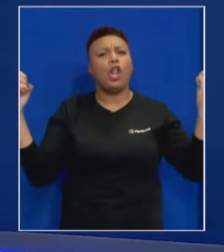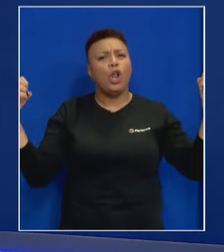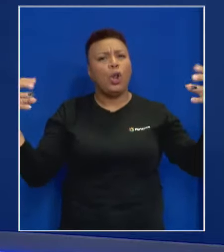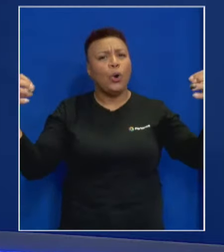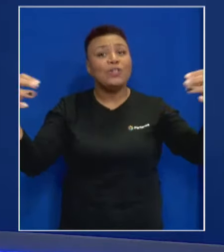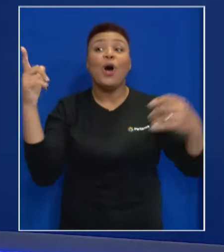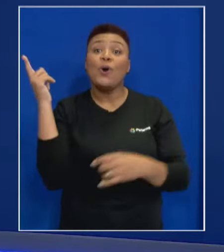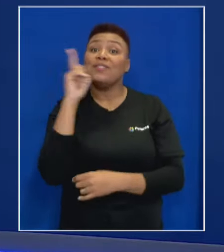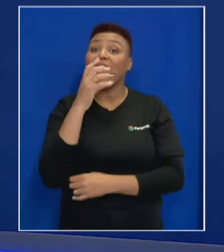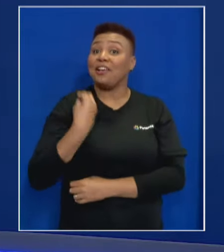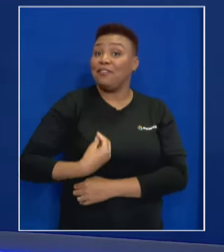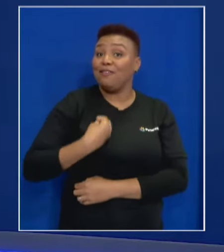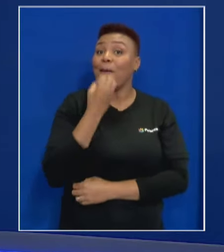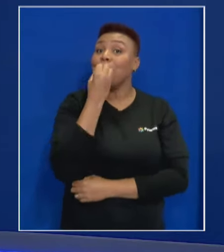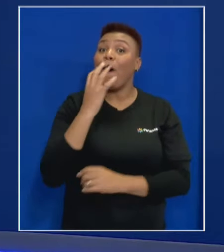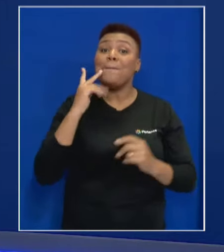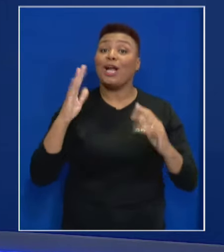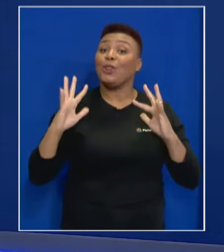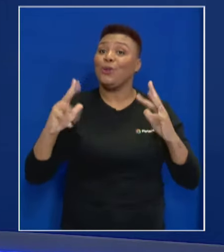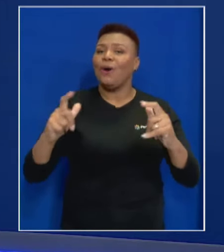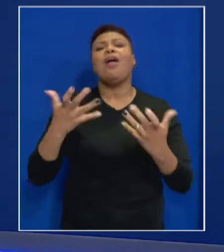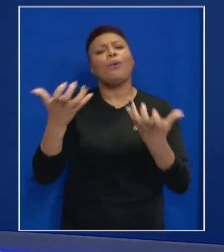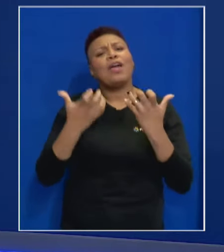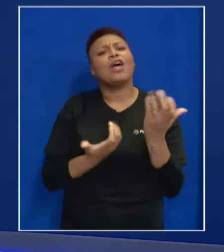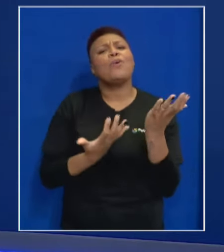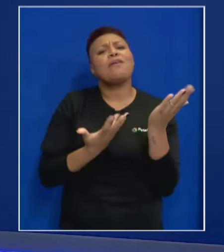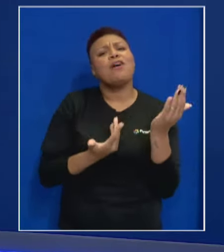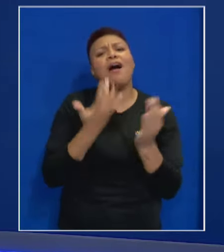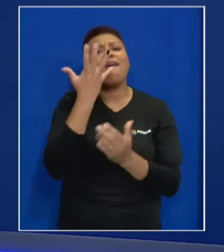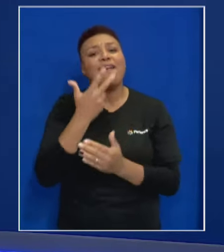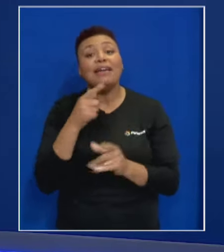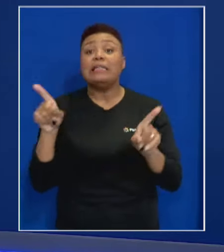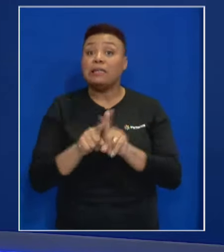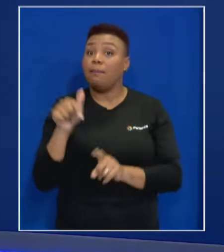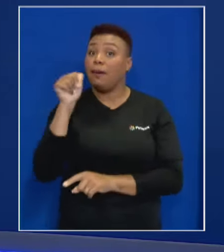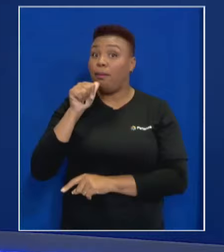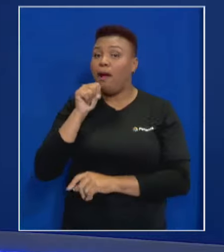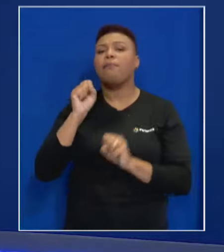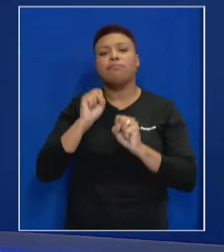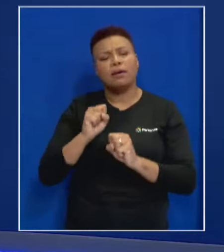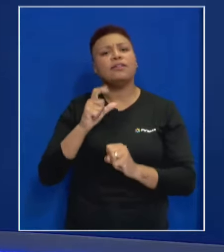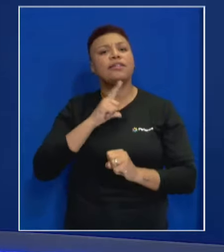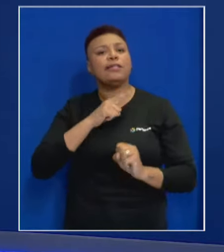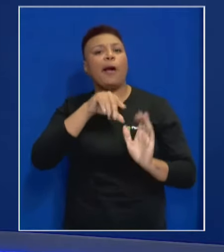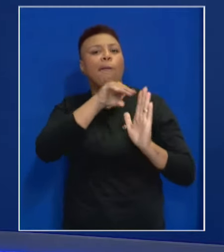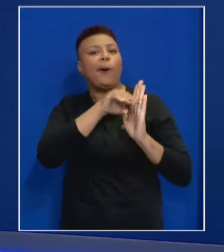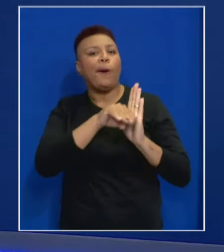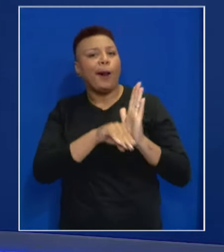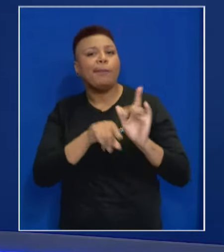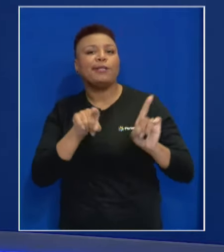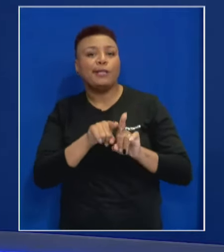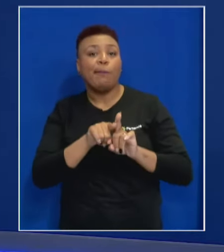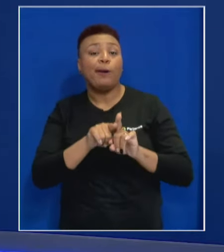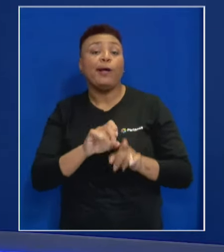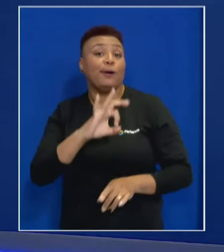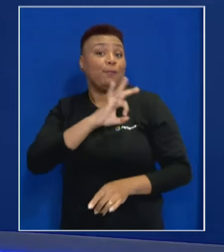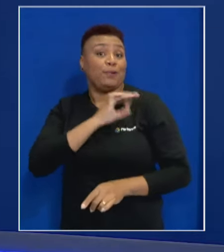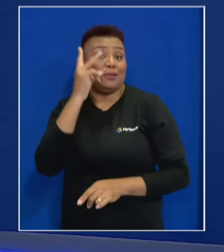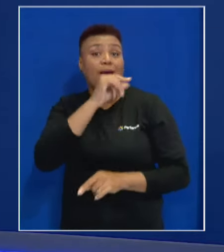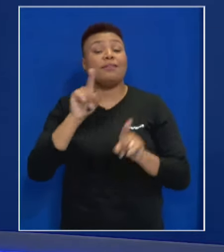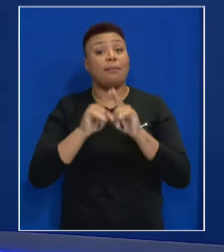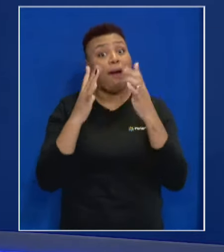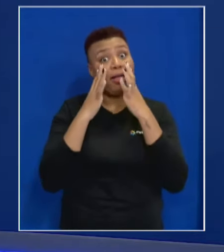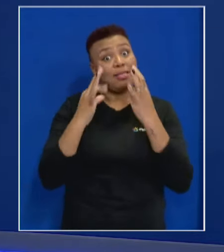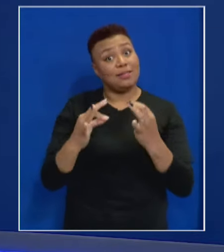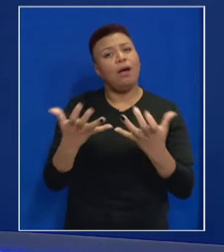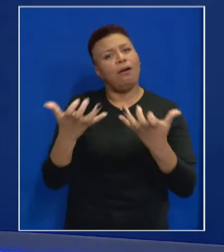se viver, boa para todo mundo. Quero que crianças e jovens e mulheres possam contar com programas também da Guarda Municipal e Atenção.